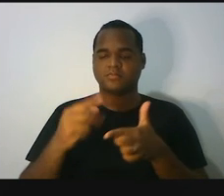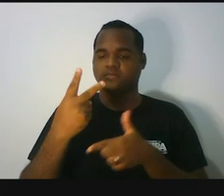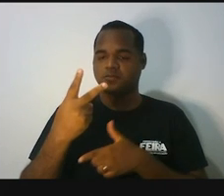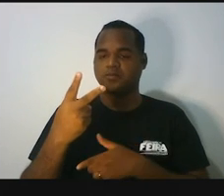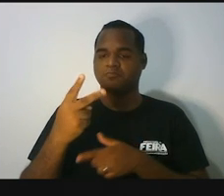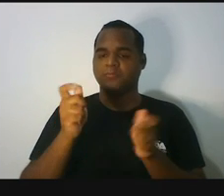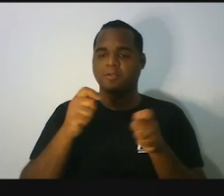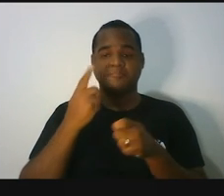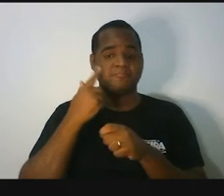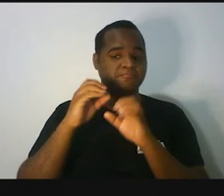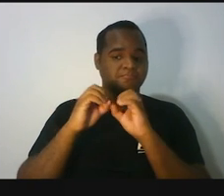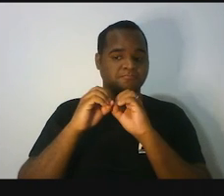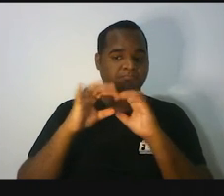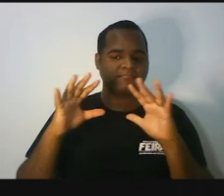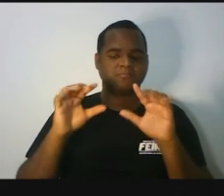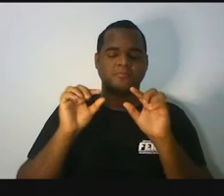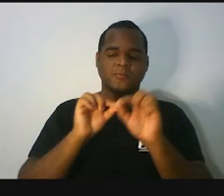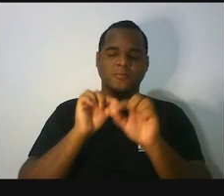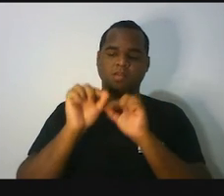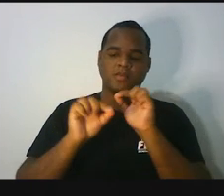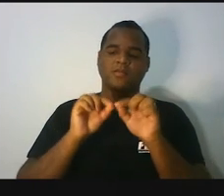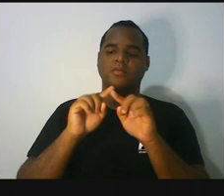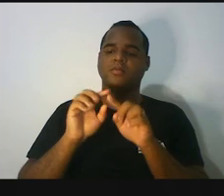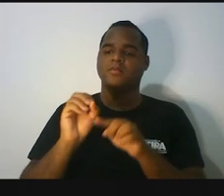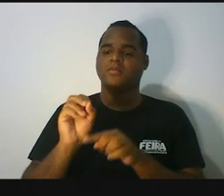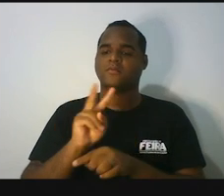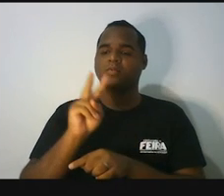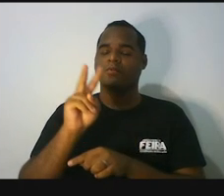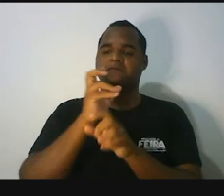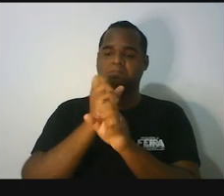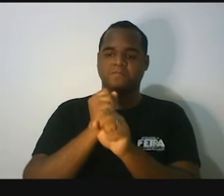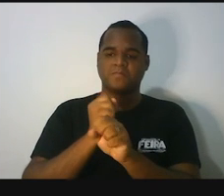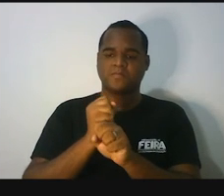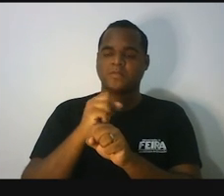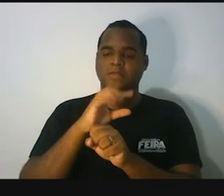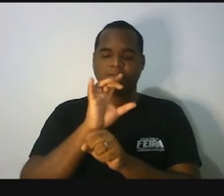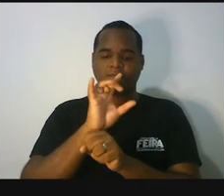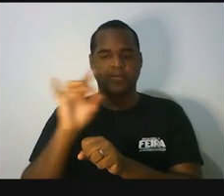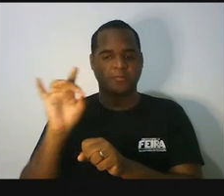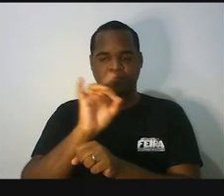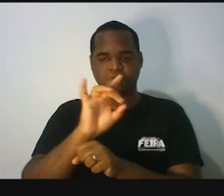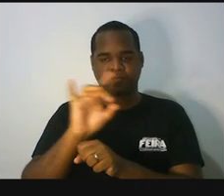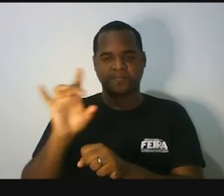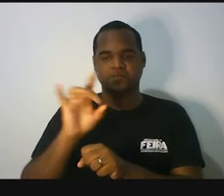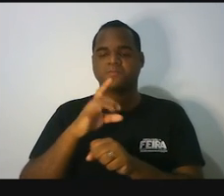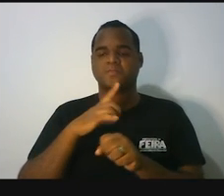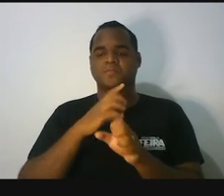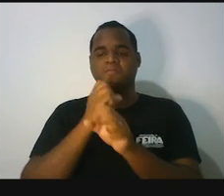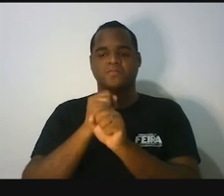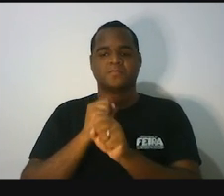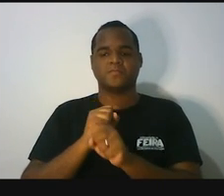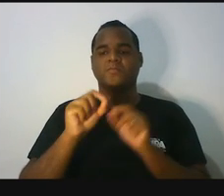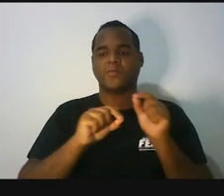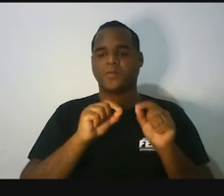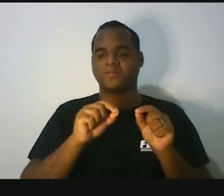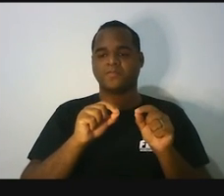eu descubro quanto vale ali a massa de cada caixinha então a gente vai fazer isso olha só